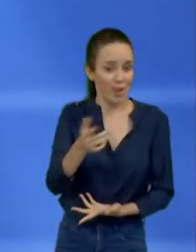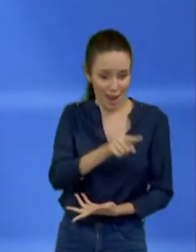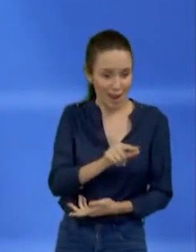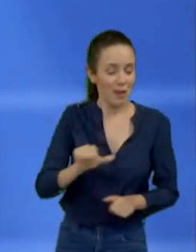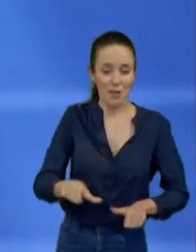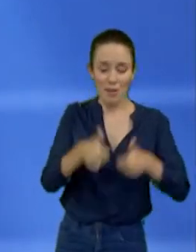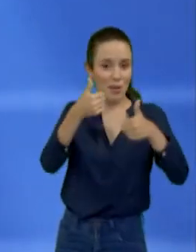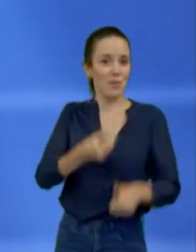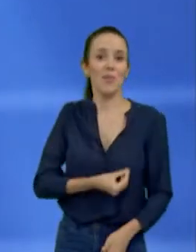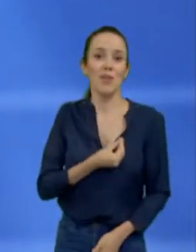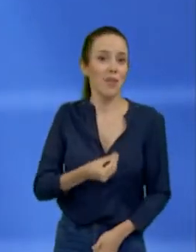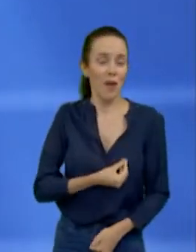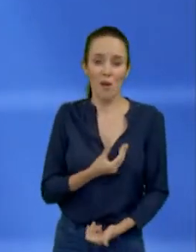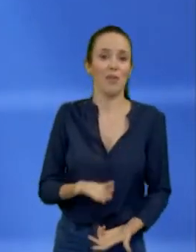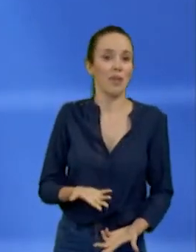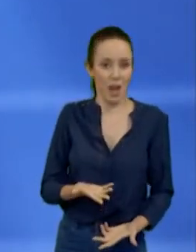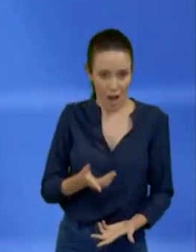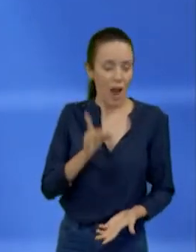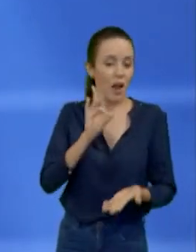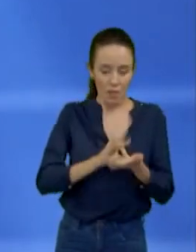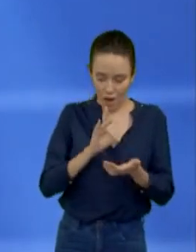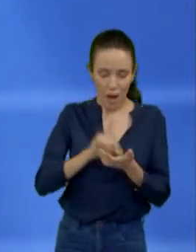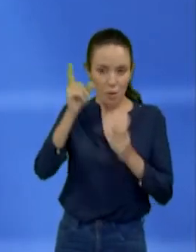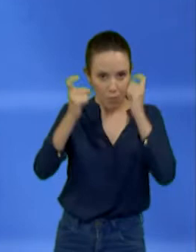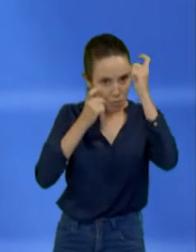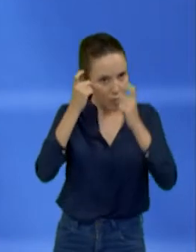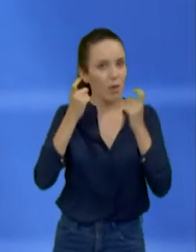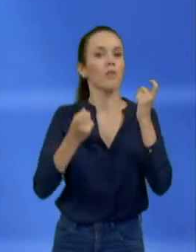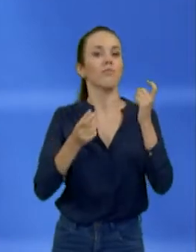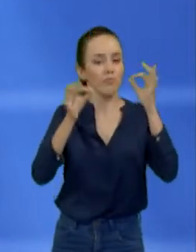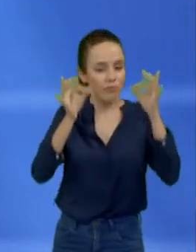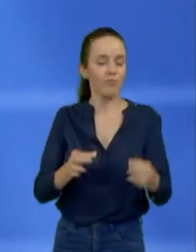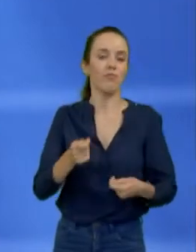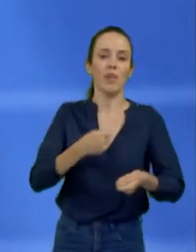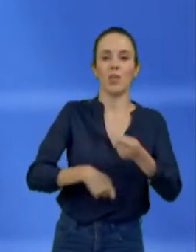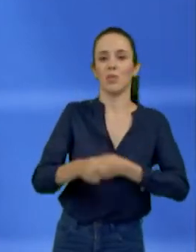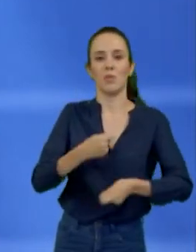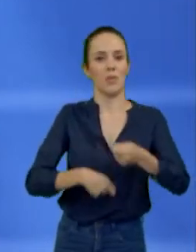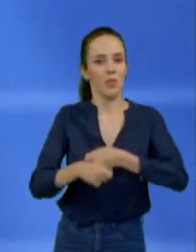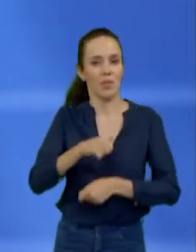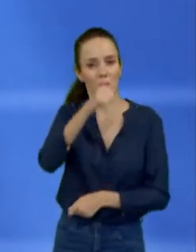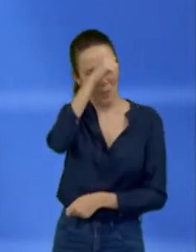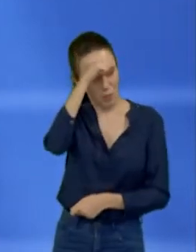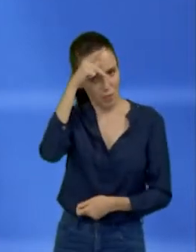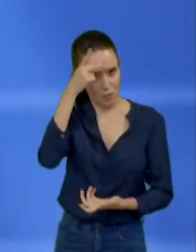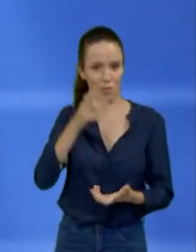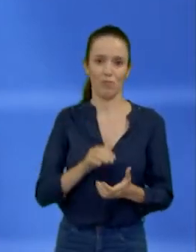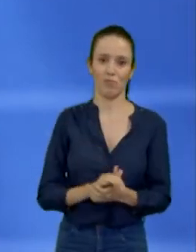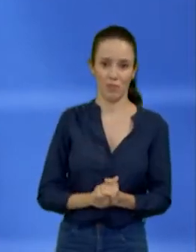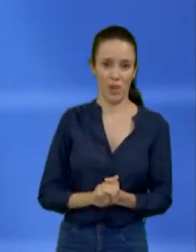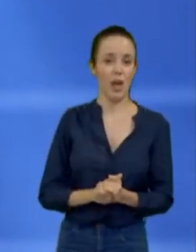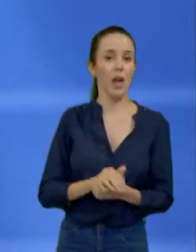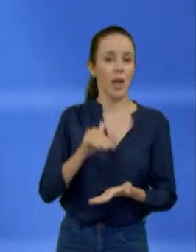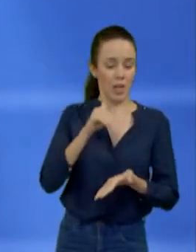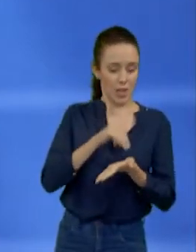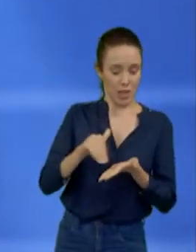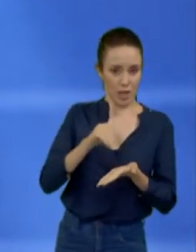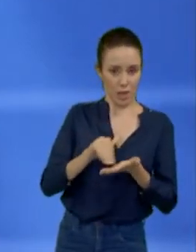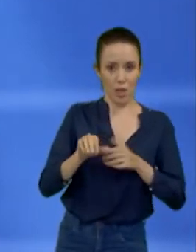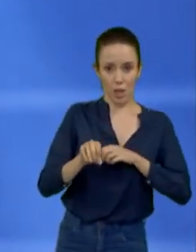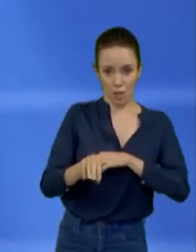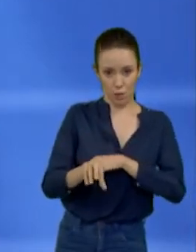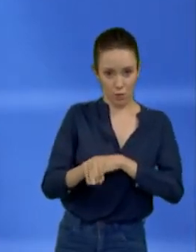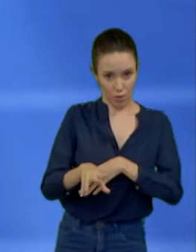aí você tem realmente uma administração séria. O que aconteceu em São Sebastião, no comando da secretária de educação agora,